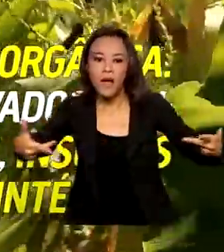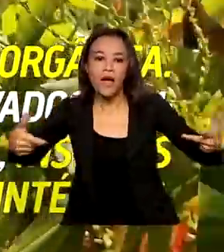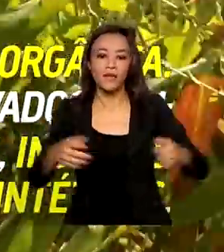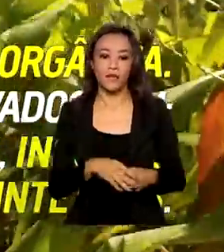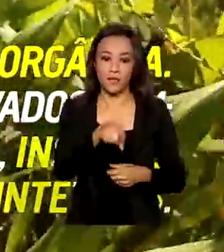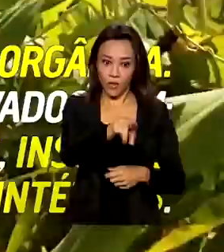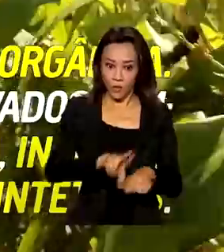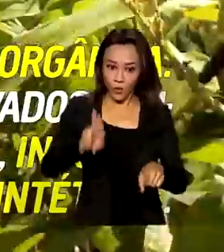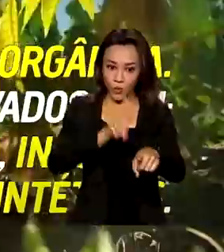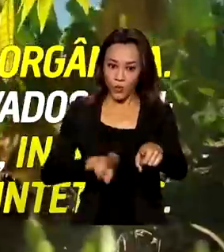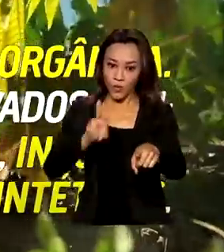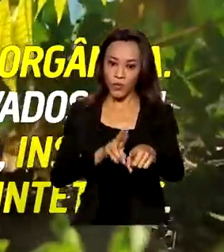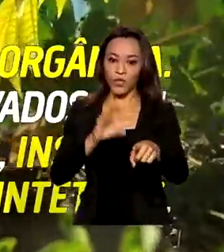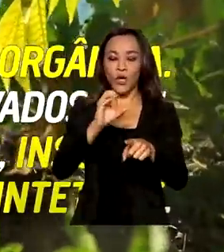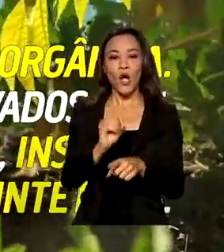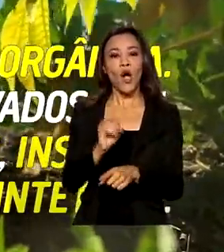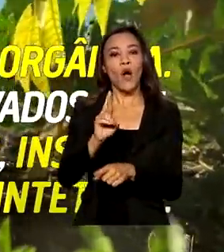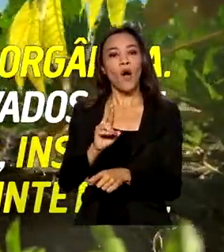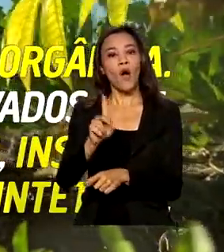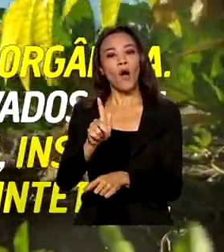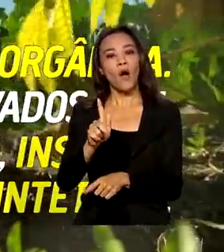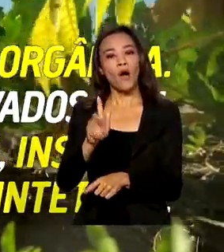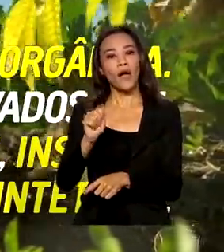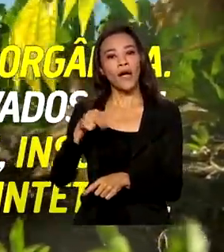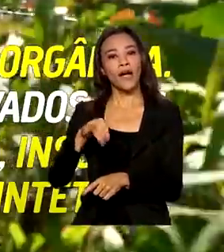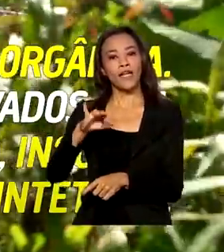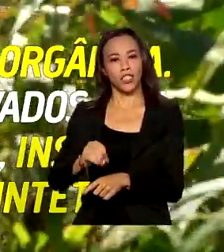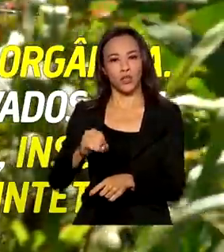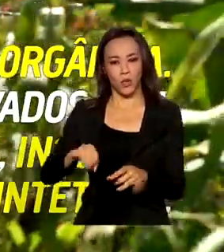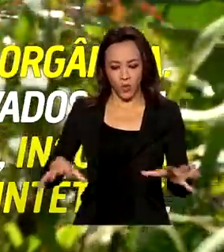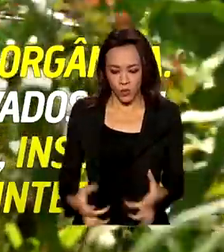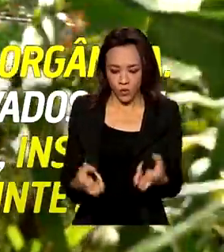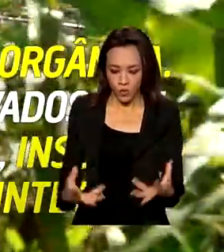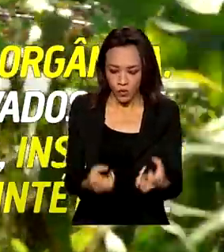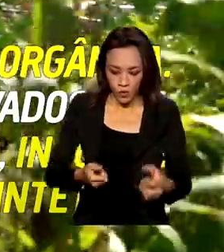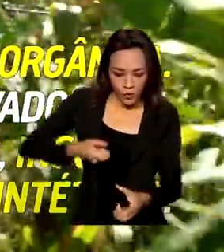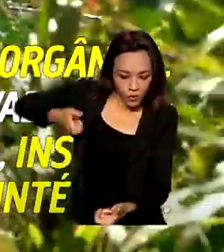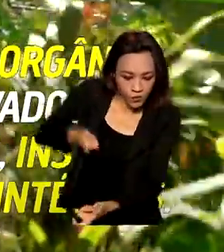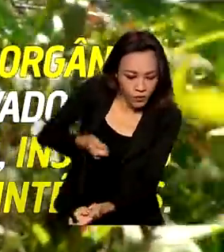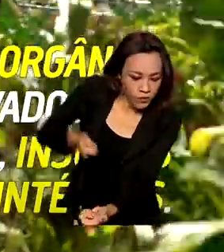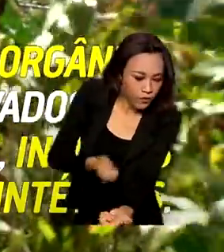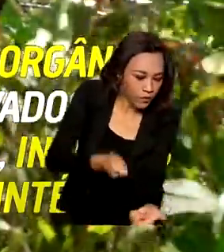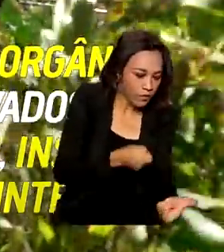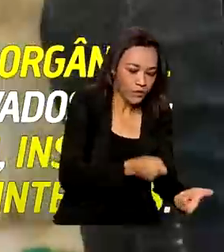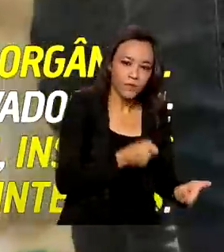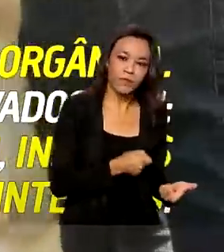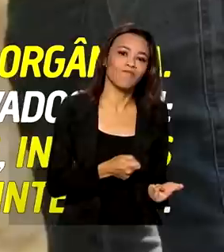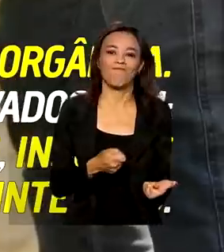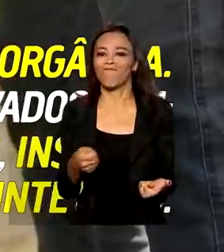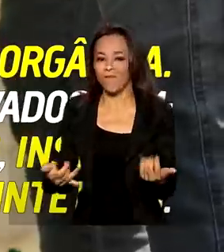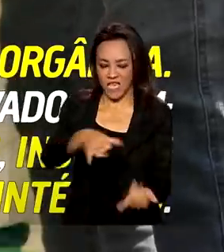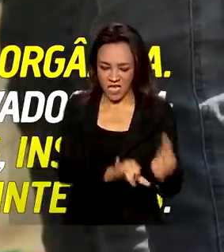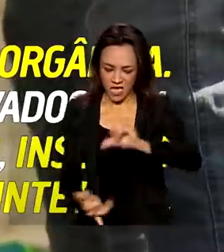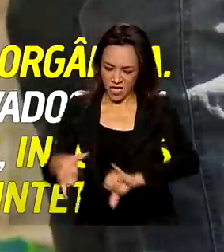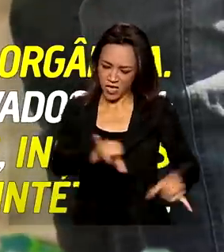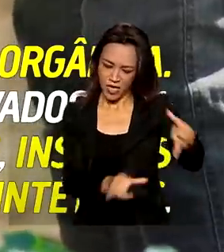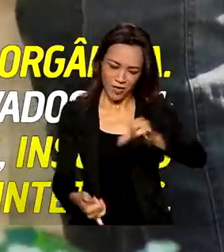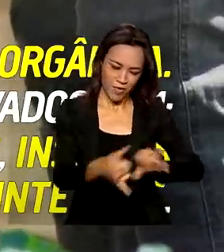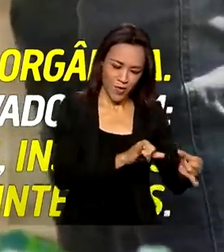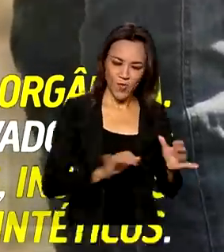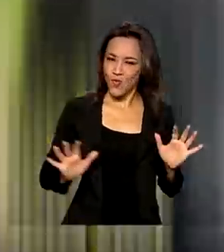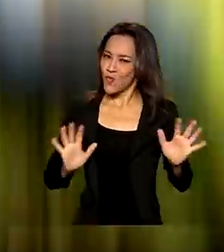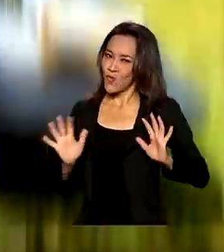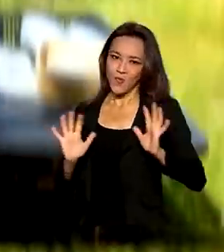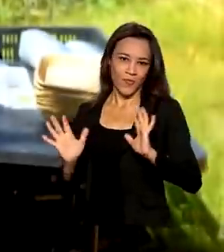produtos orgânicos, não podem ser utilizados adubos, fertilizantes ou insumos químicos, artificiais ou